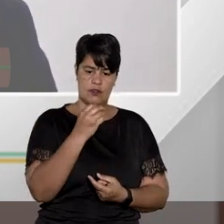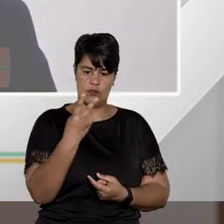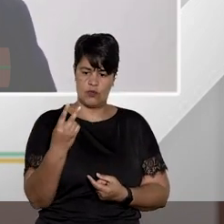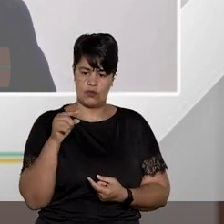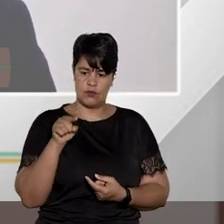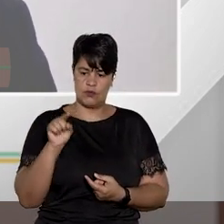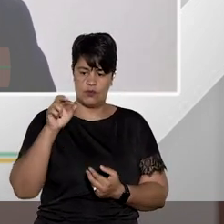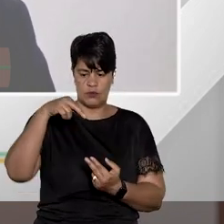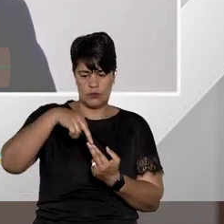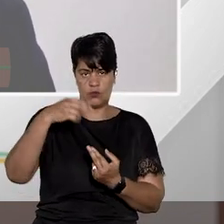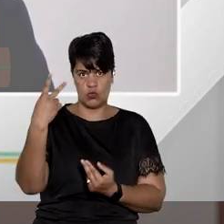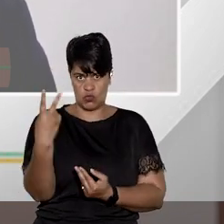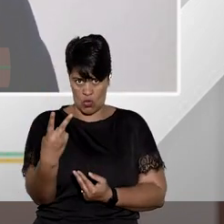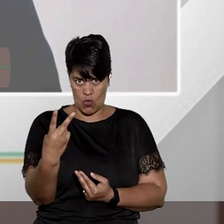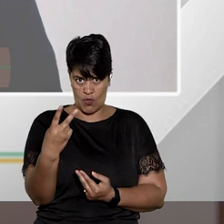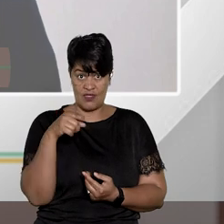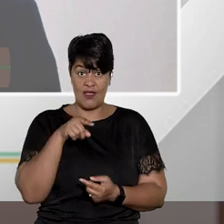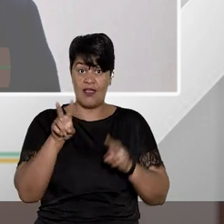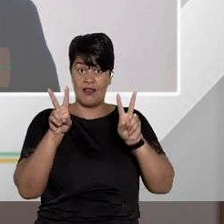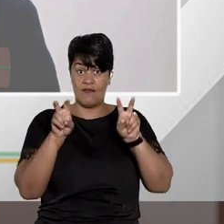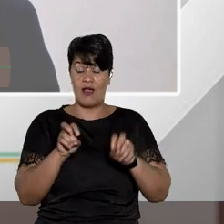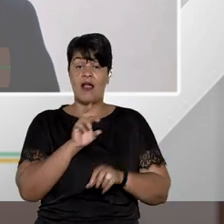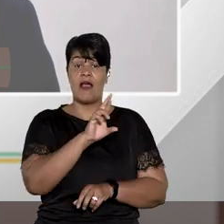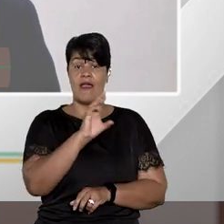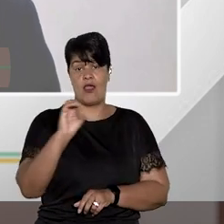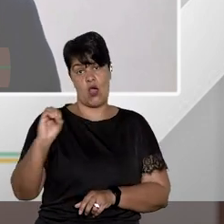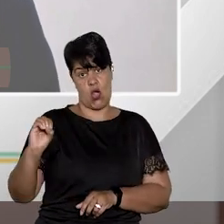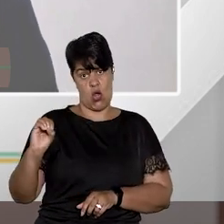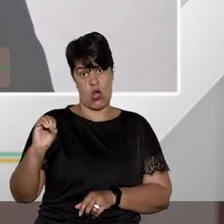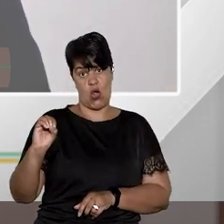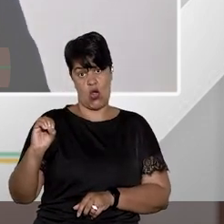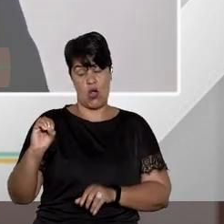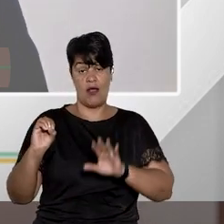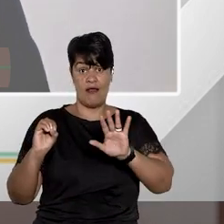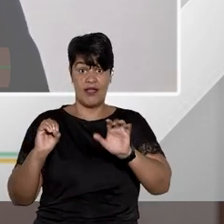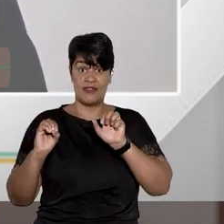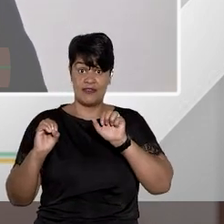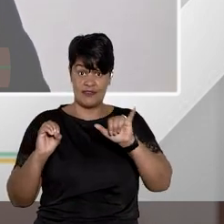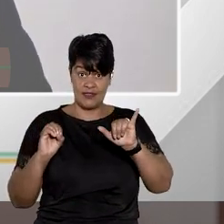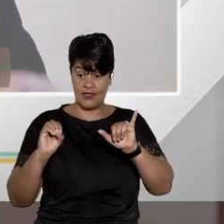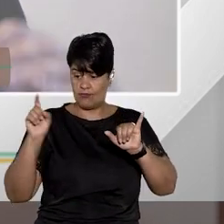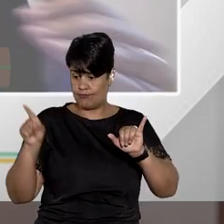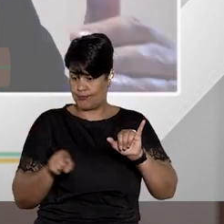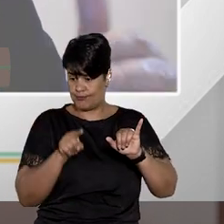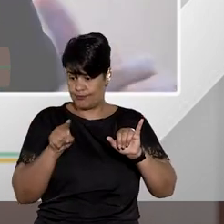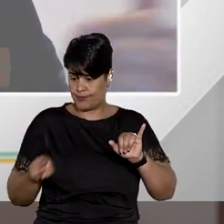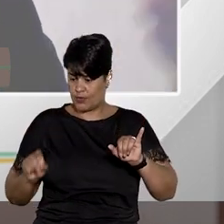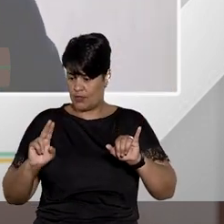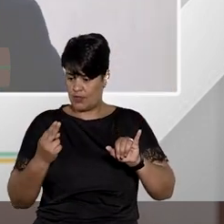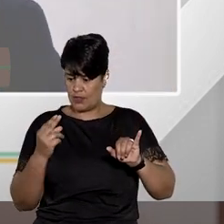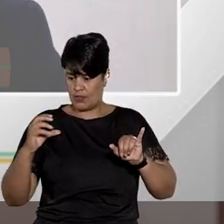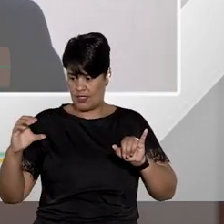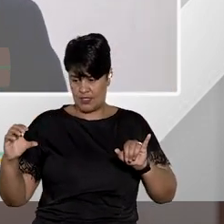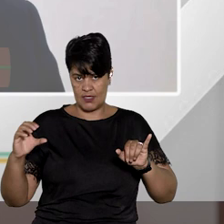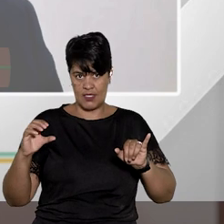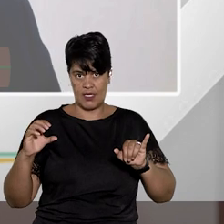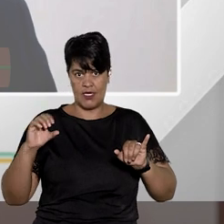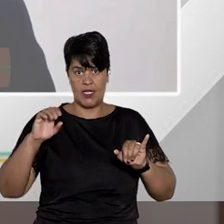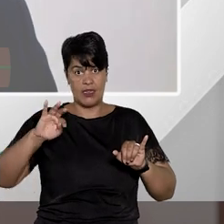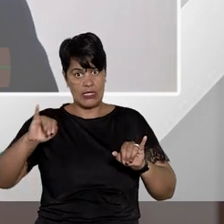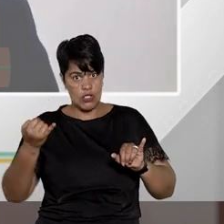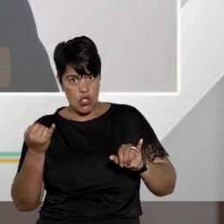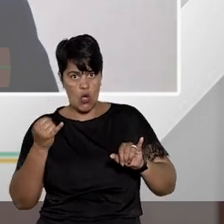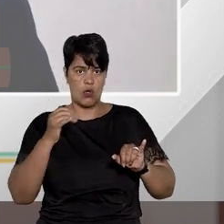tratam da figura do RO, do recurso ordinário. Então, contra a negativa de habeas corpus no TJ ou no TRF,